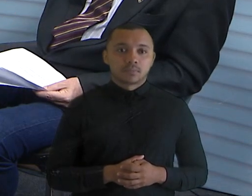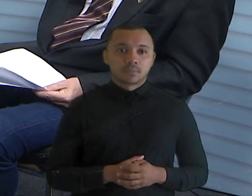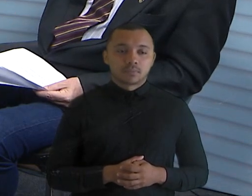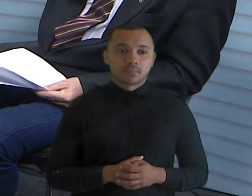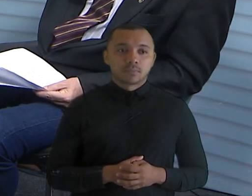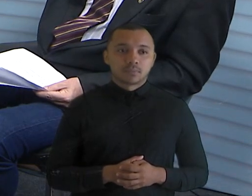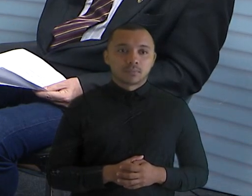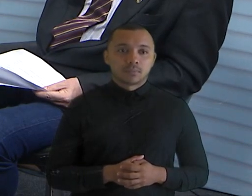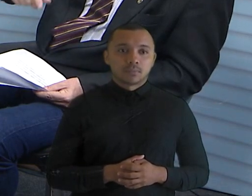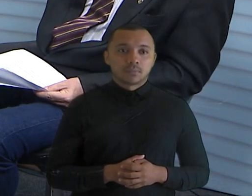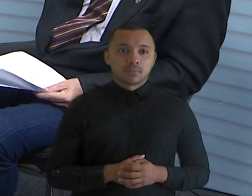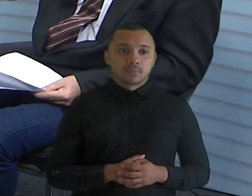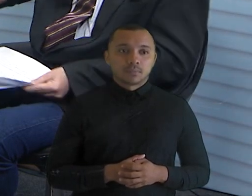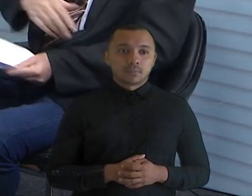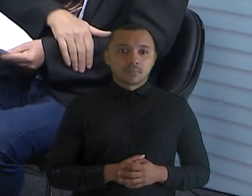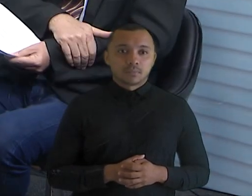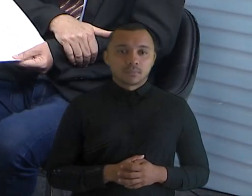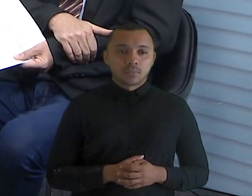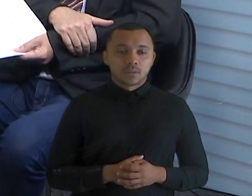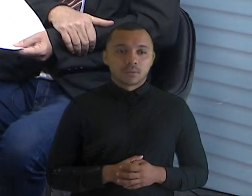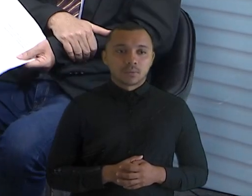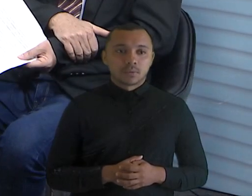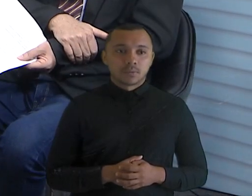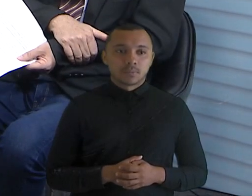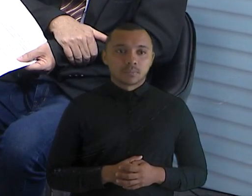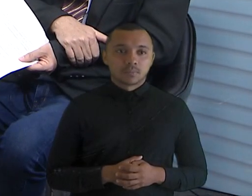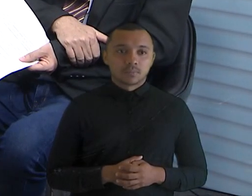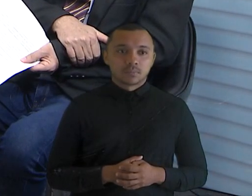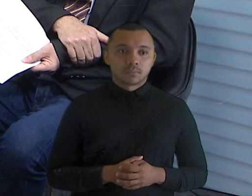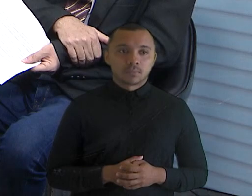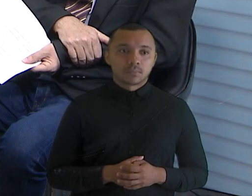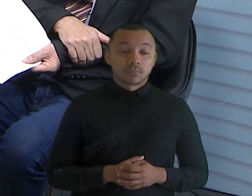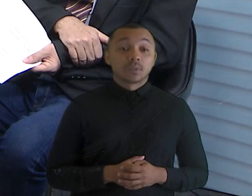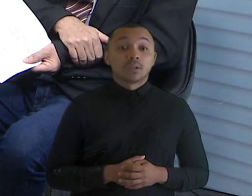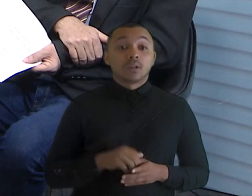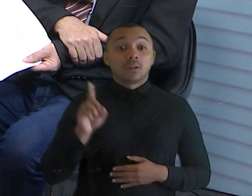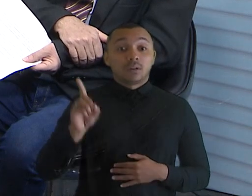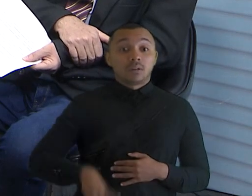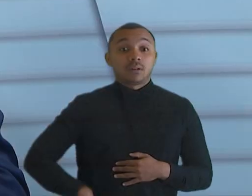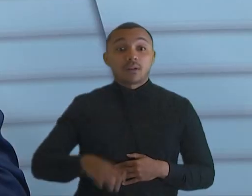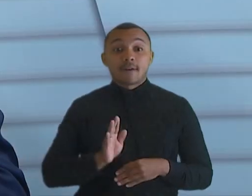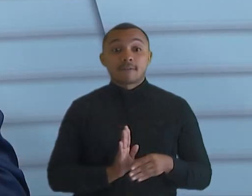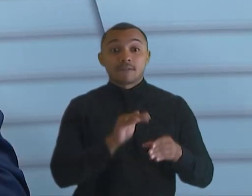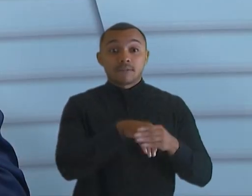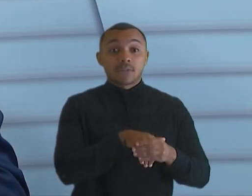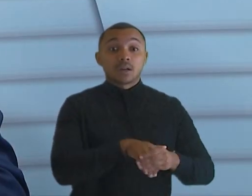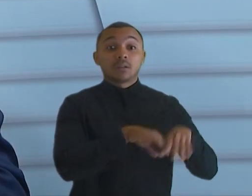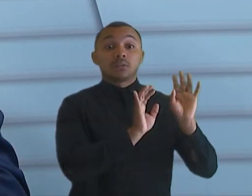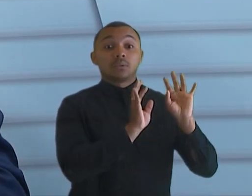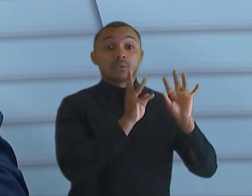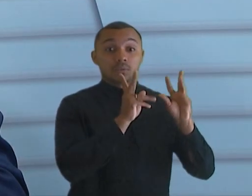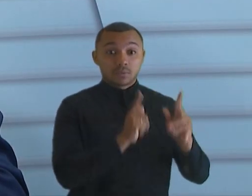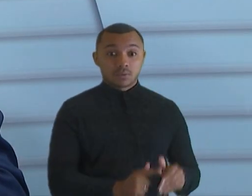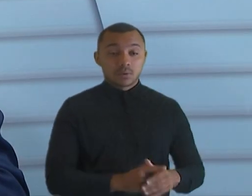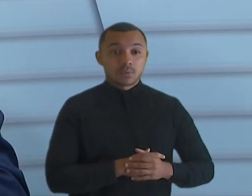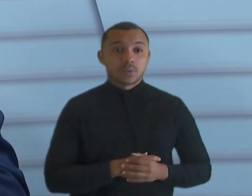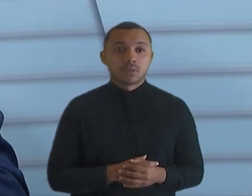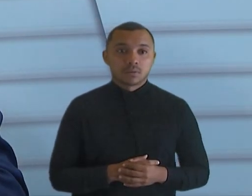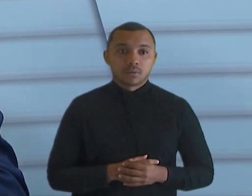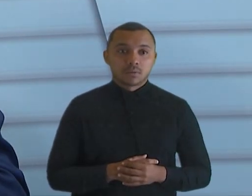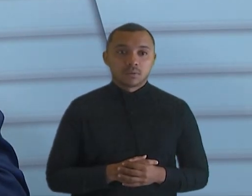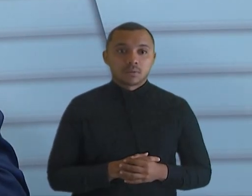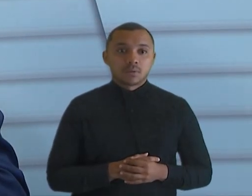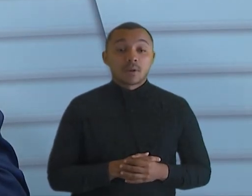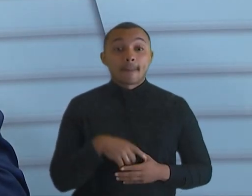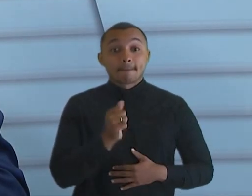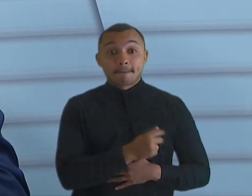fez essa transição, como o senhor bem citou. O TCM. É, então, é uma eleição, todos os cargos são por eleição. Então, eu fui eleito presidente por